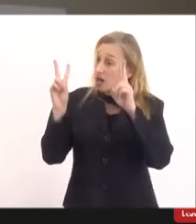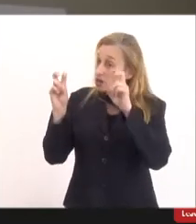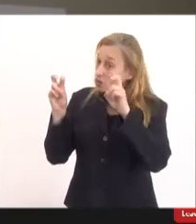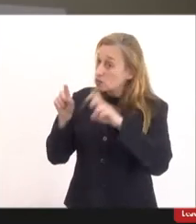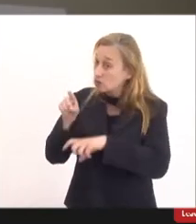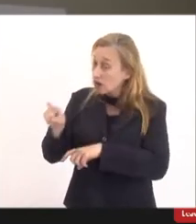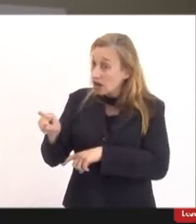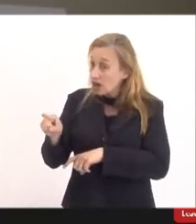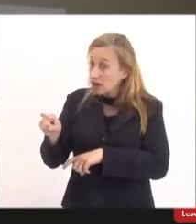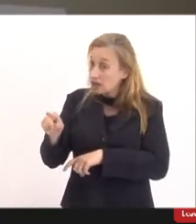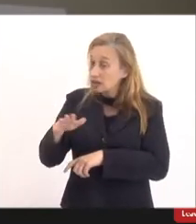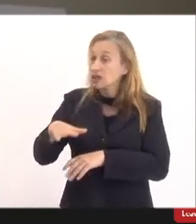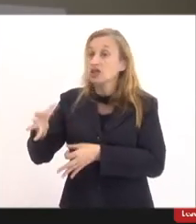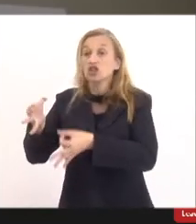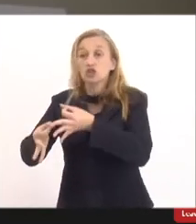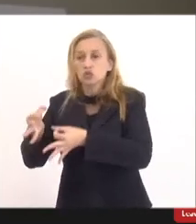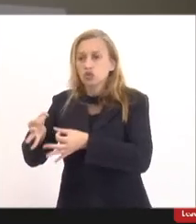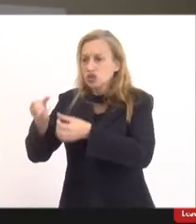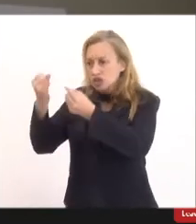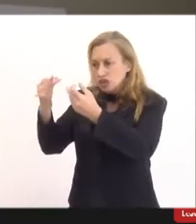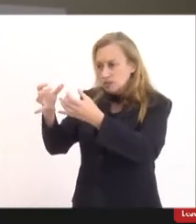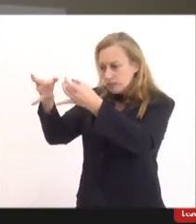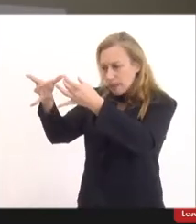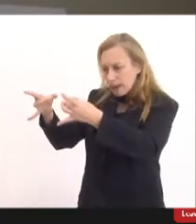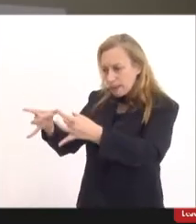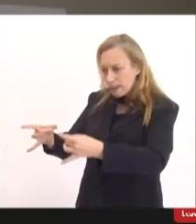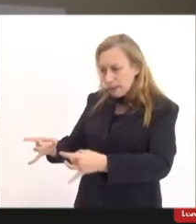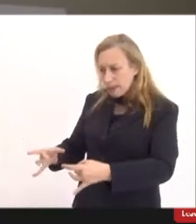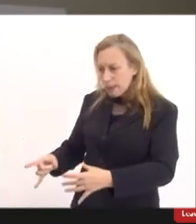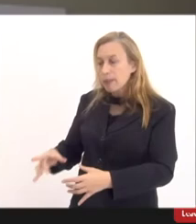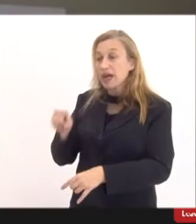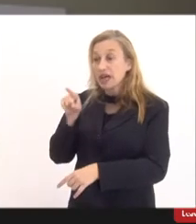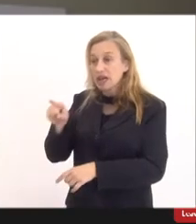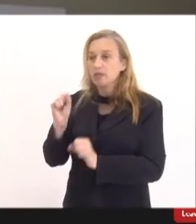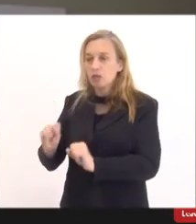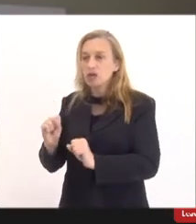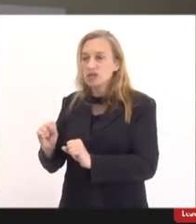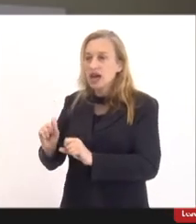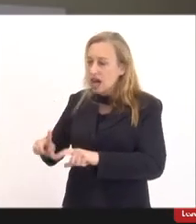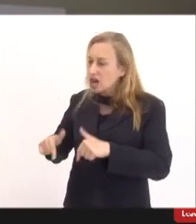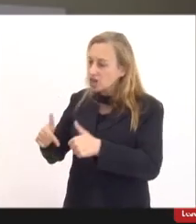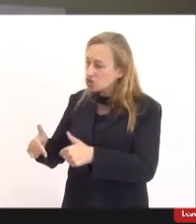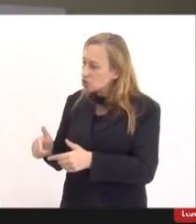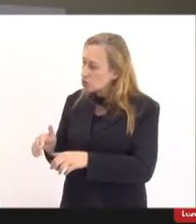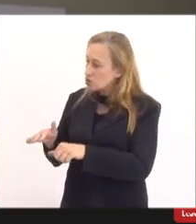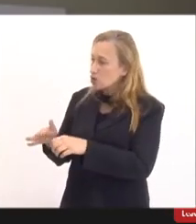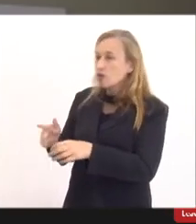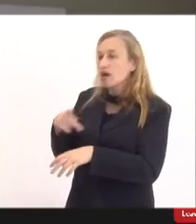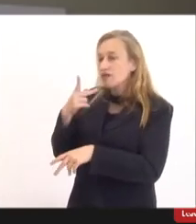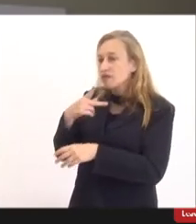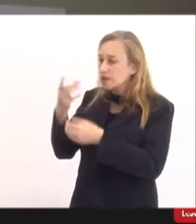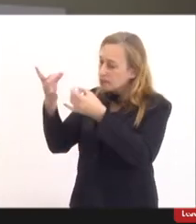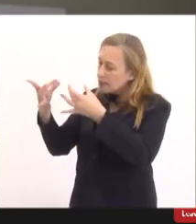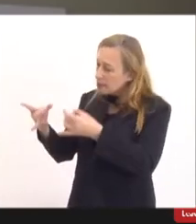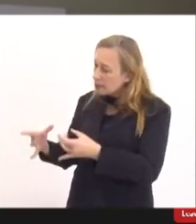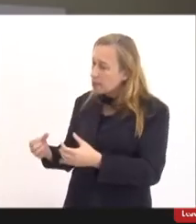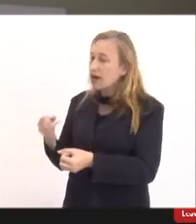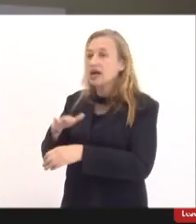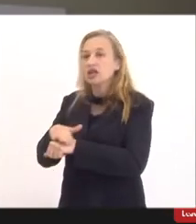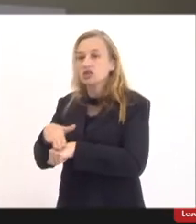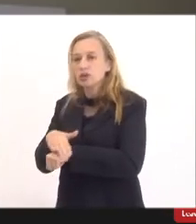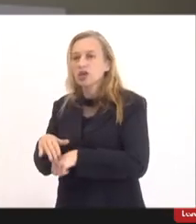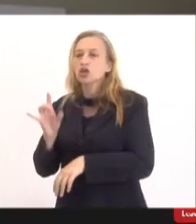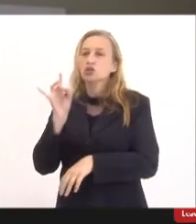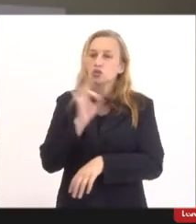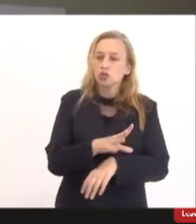tutelar local, para que ele possa trabalhar aquela família, passa-se, em último caso, esse caso